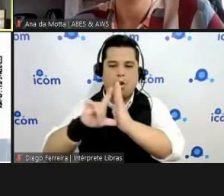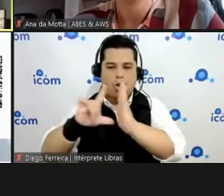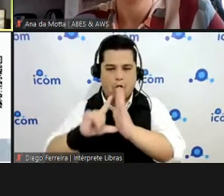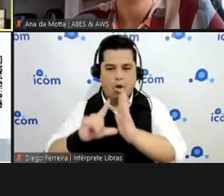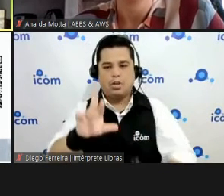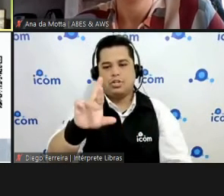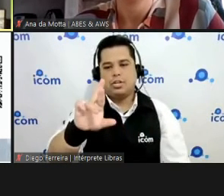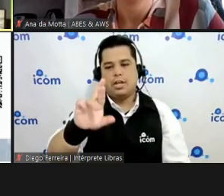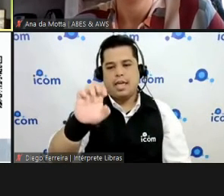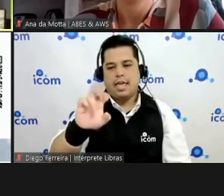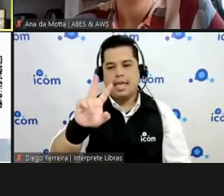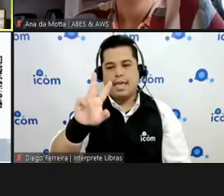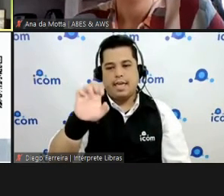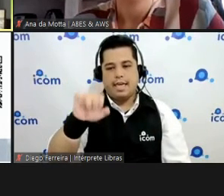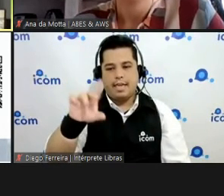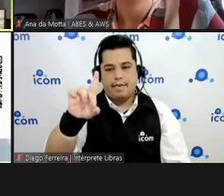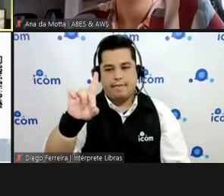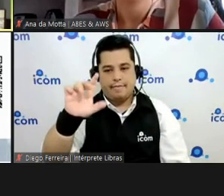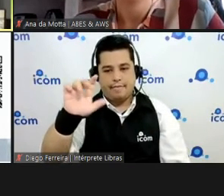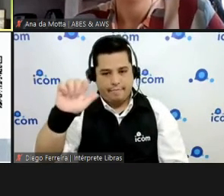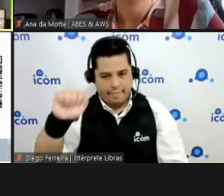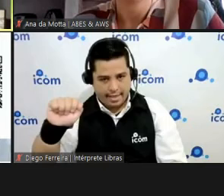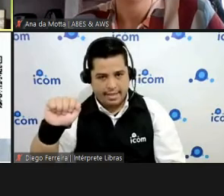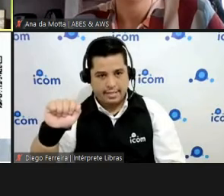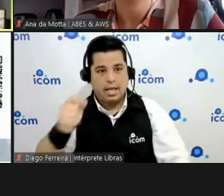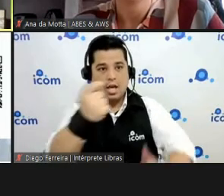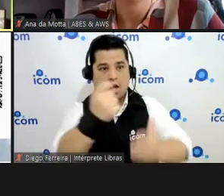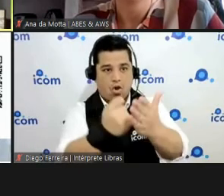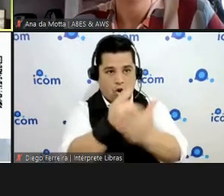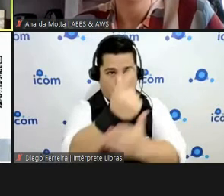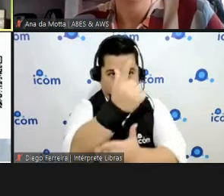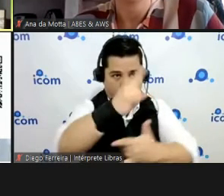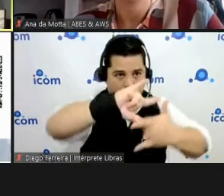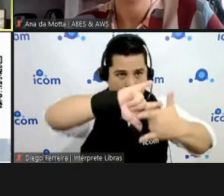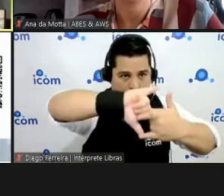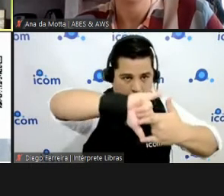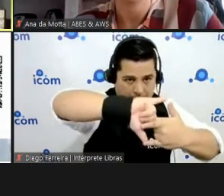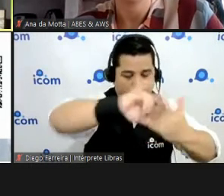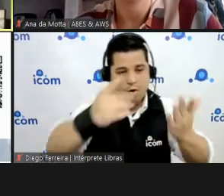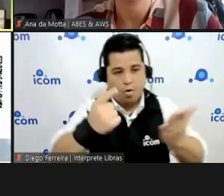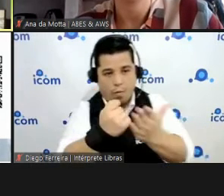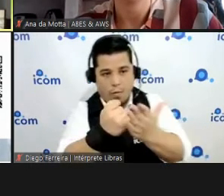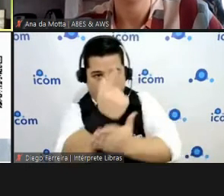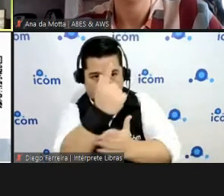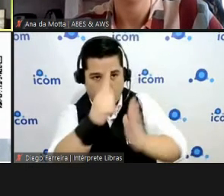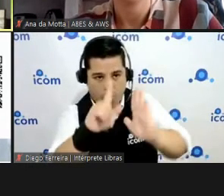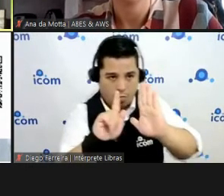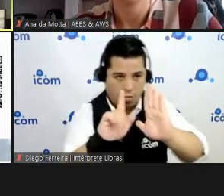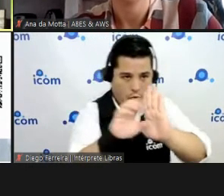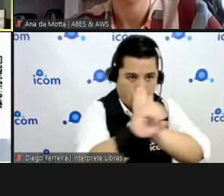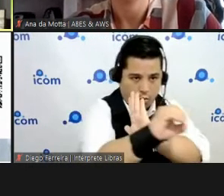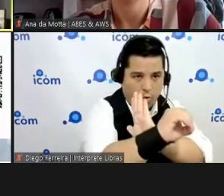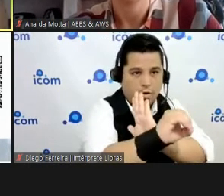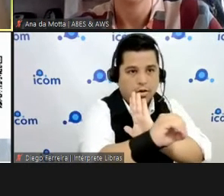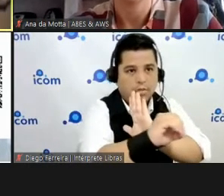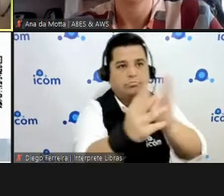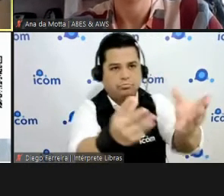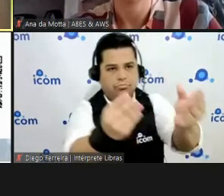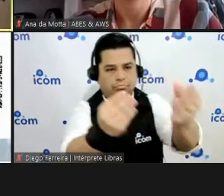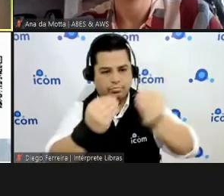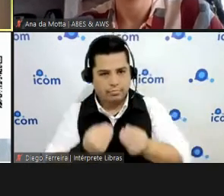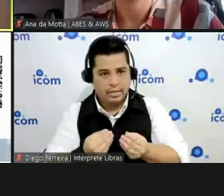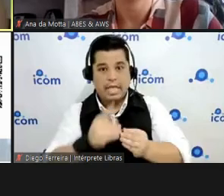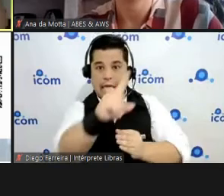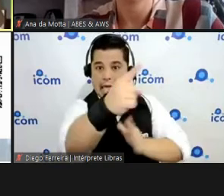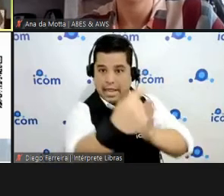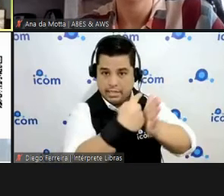Google a Google e a Microsoft vão perguntar pra quem você tá vendendo? aonde essa licença vai ser entregue? ah, vai ser entregue na administração